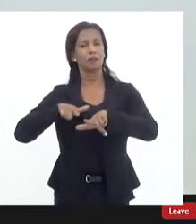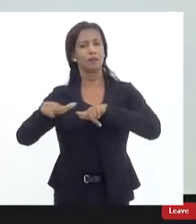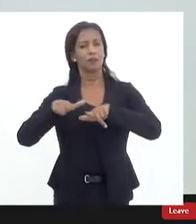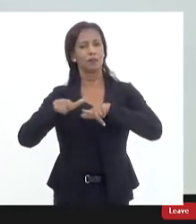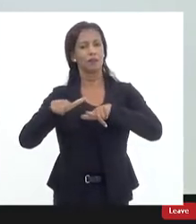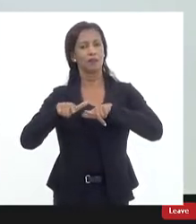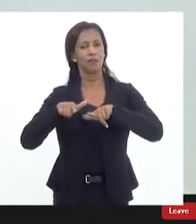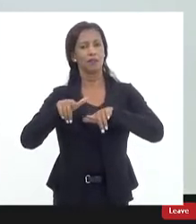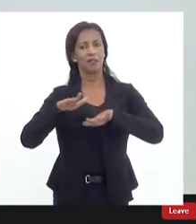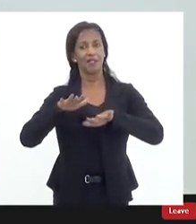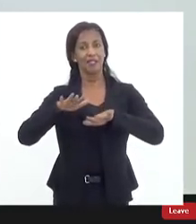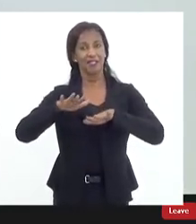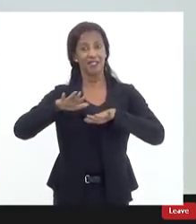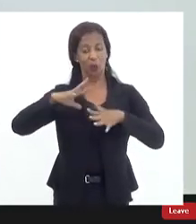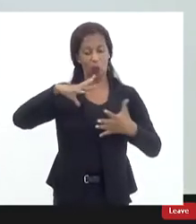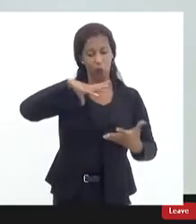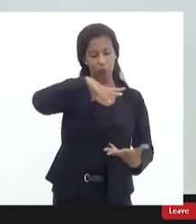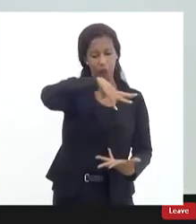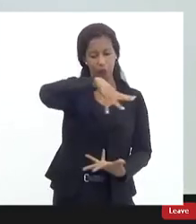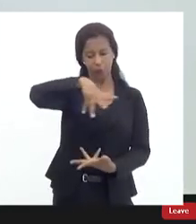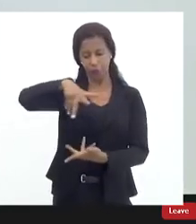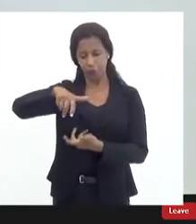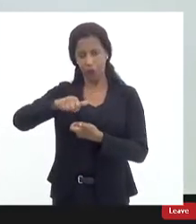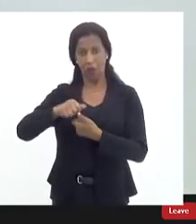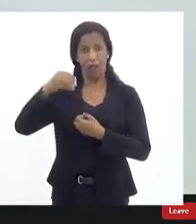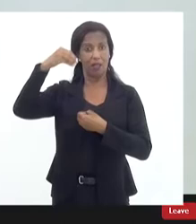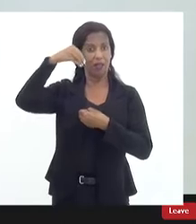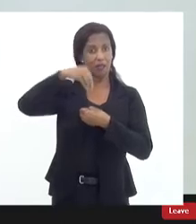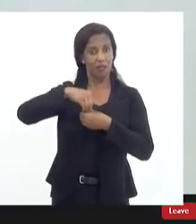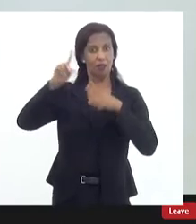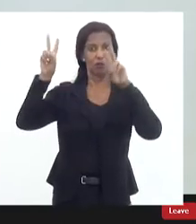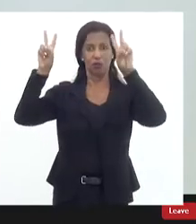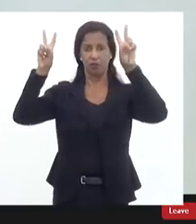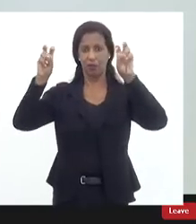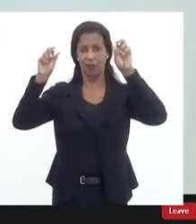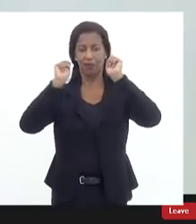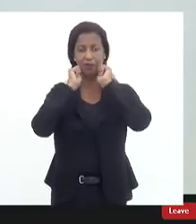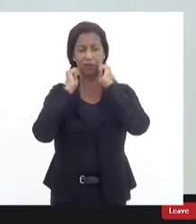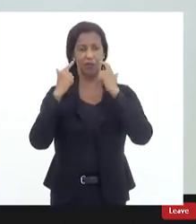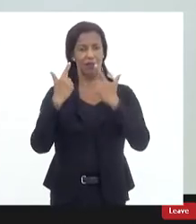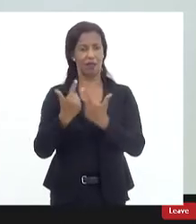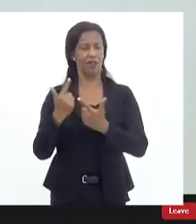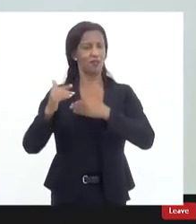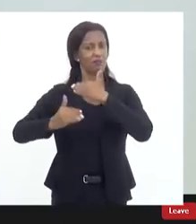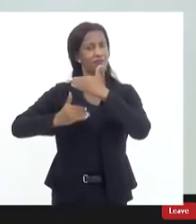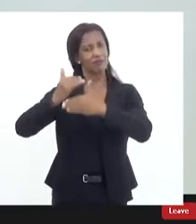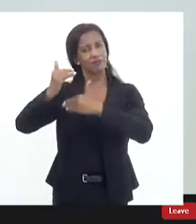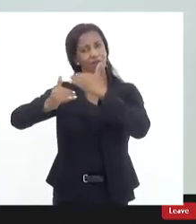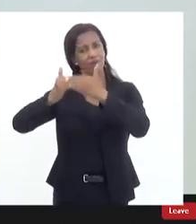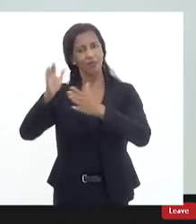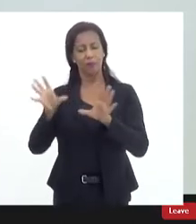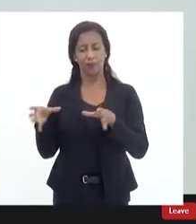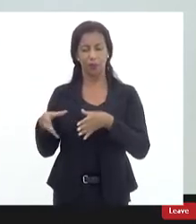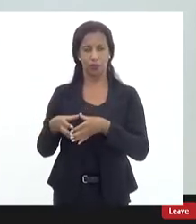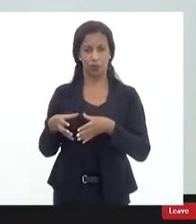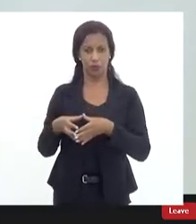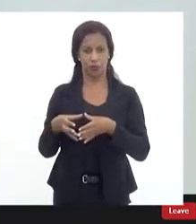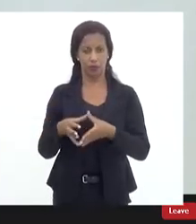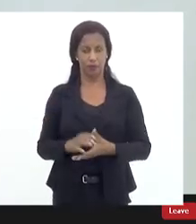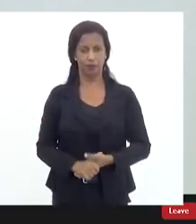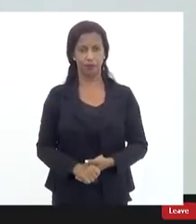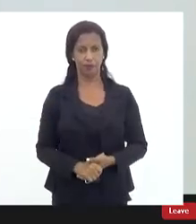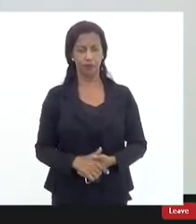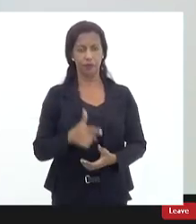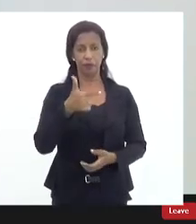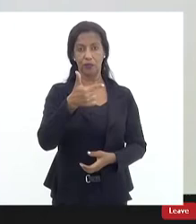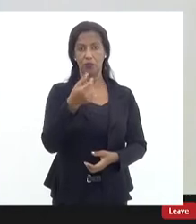inclusive em âmbito internacional dentro do tema que a alerja tem desenvolvido aqui pelas comissões em